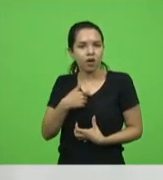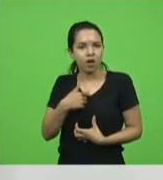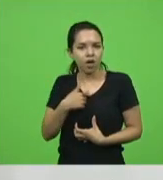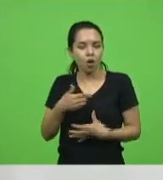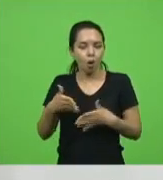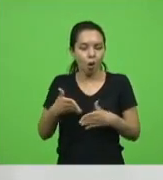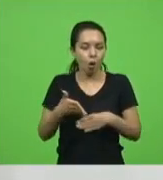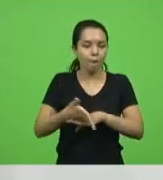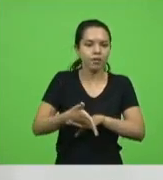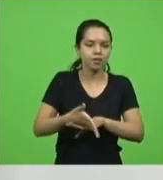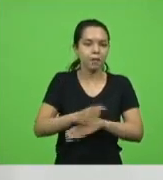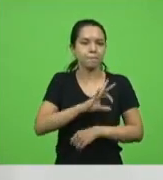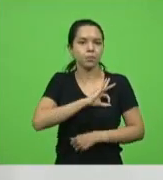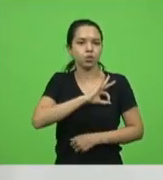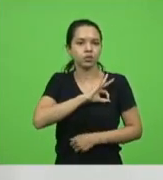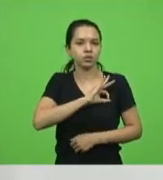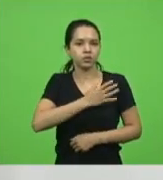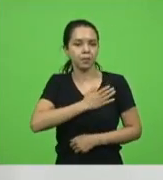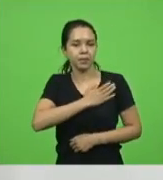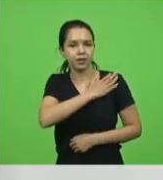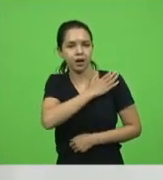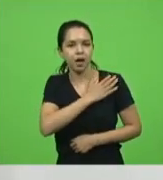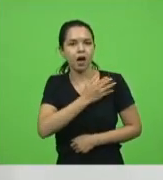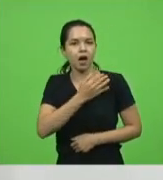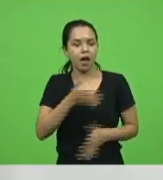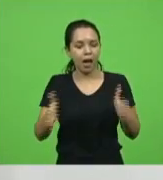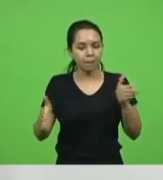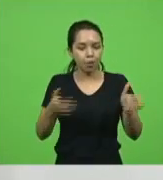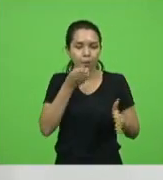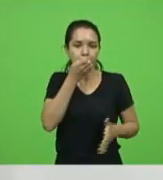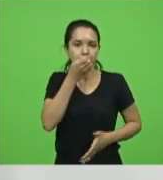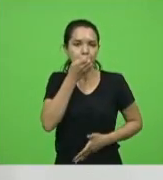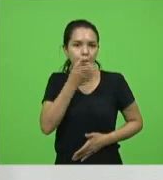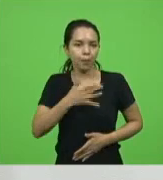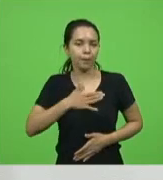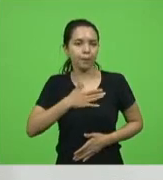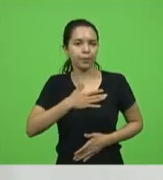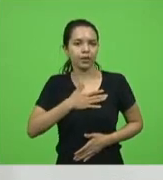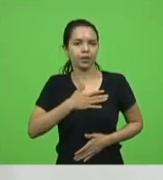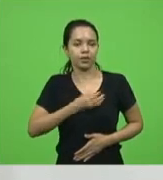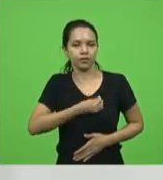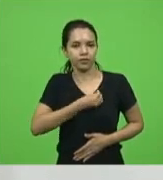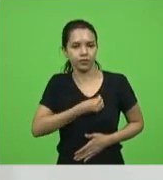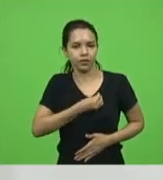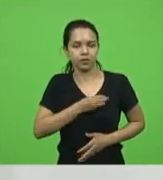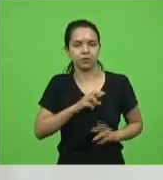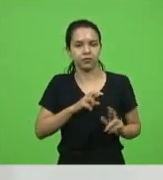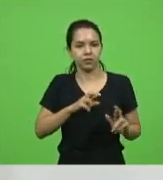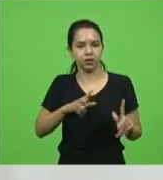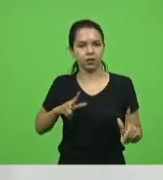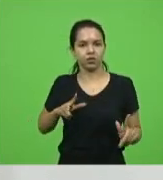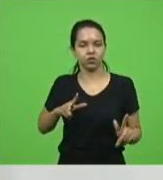Polícia Militar, uma época muito boa da minha vida, muito contente, porém muito diferente daquela que nós vivemos hoje.